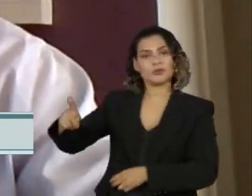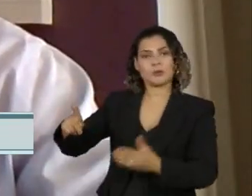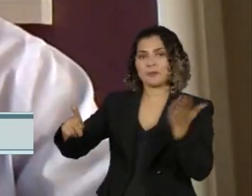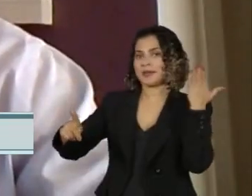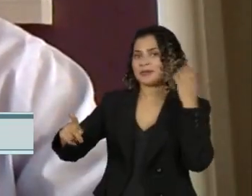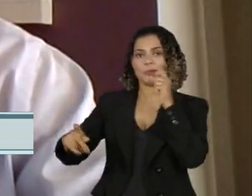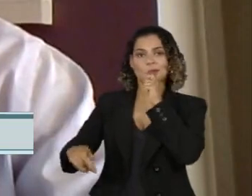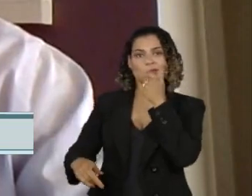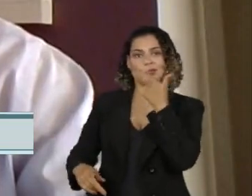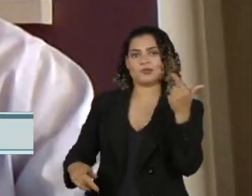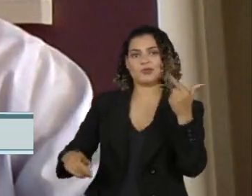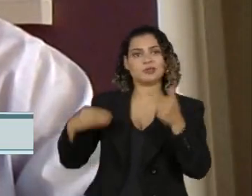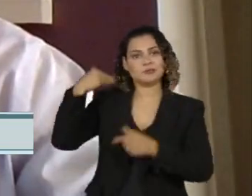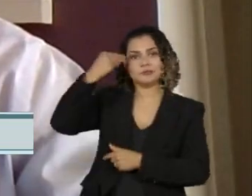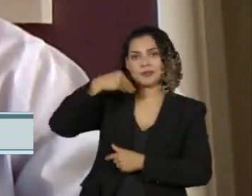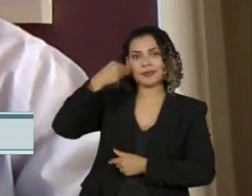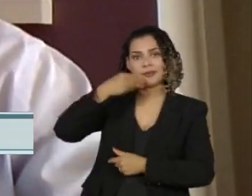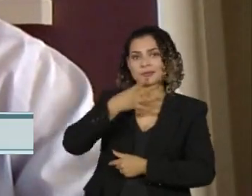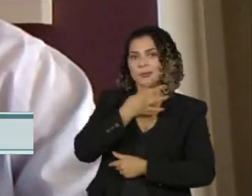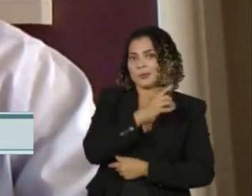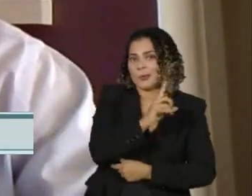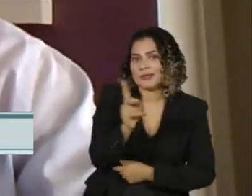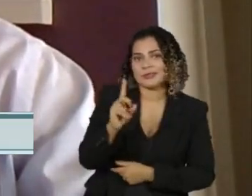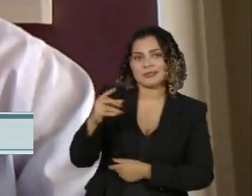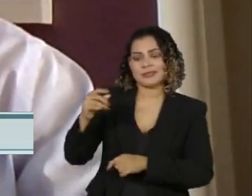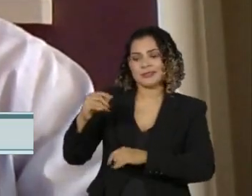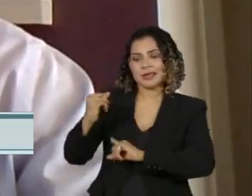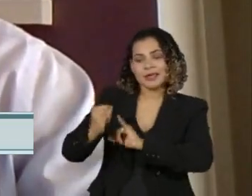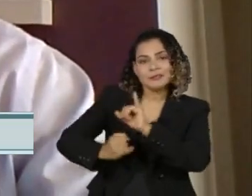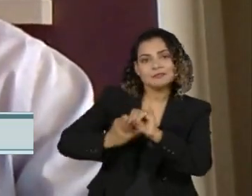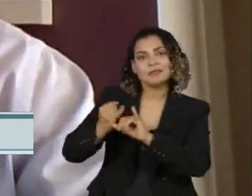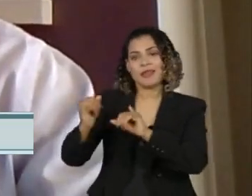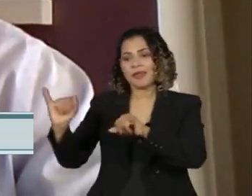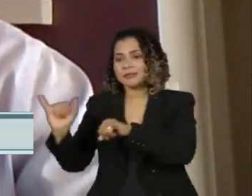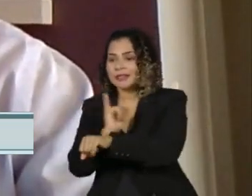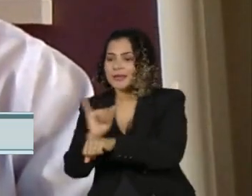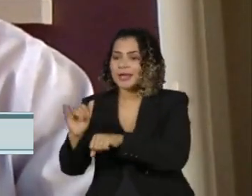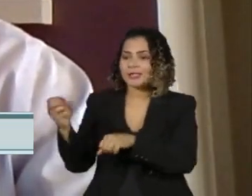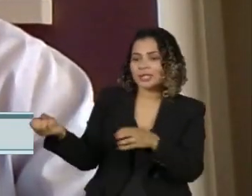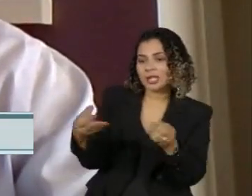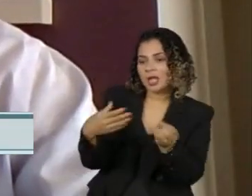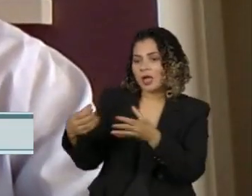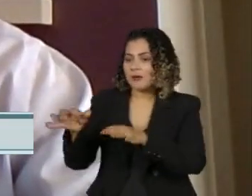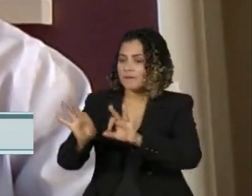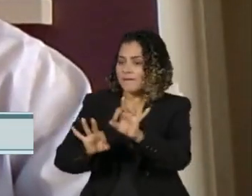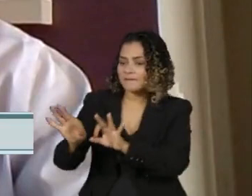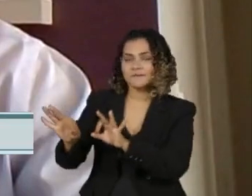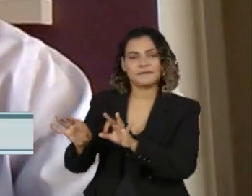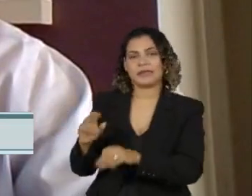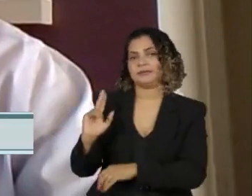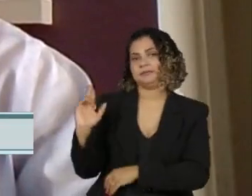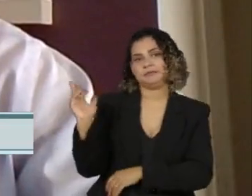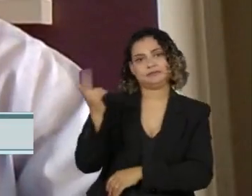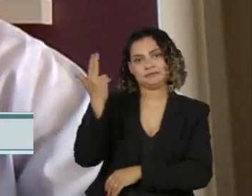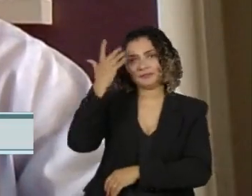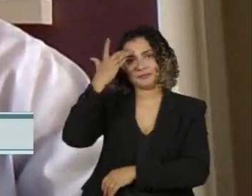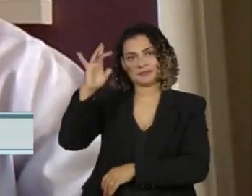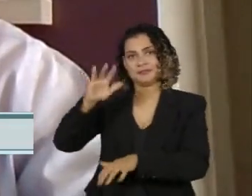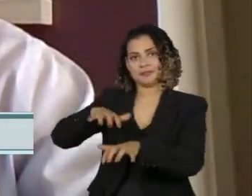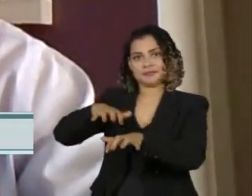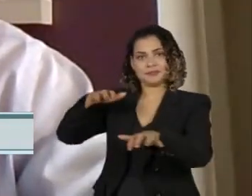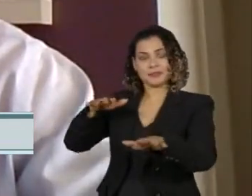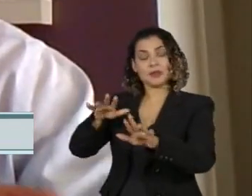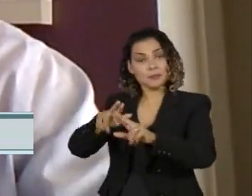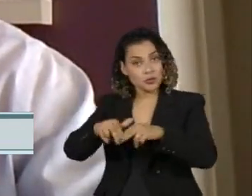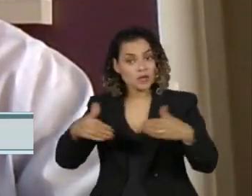preparados para usar essas novas ferramentas. Então, precisamos, sim, preparar tanto na formação inicial como na